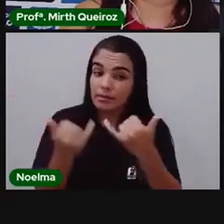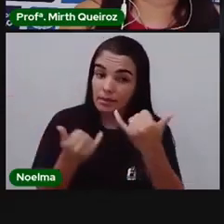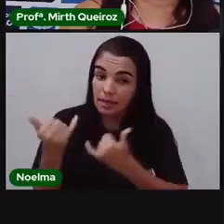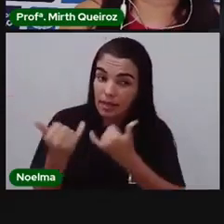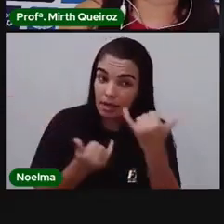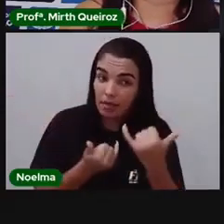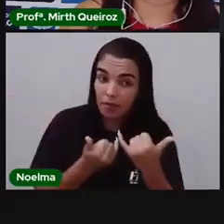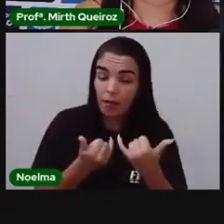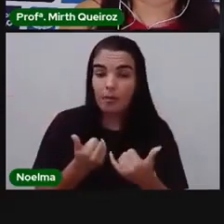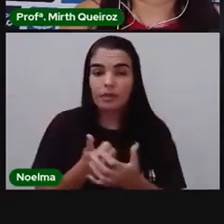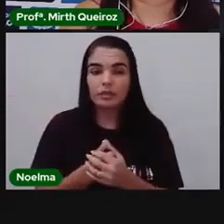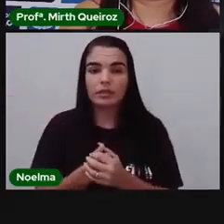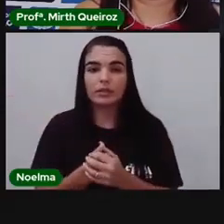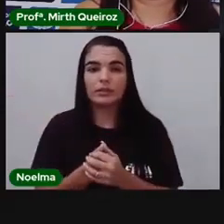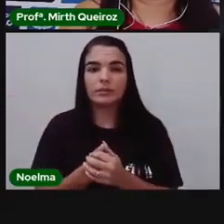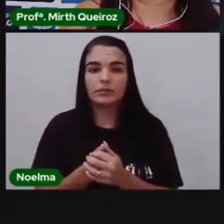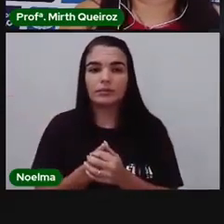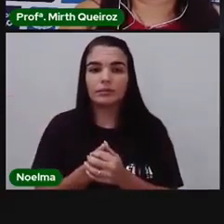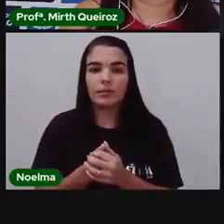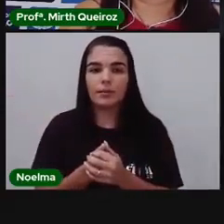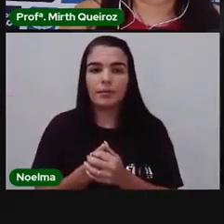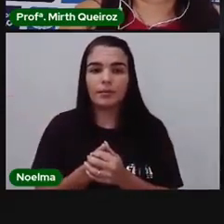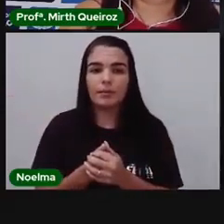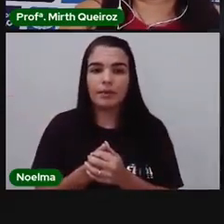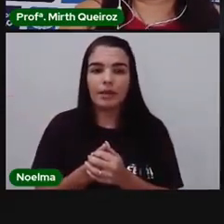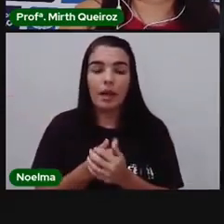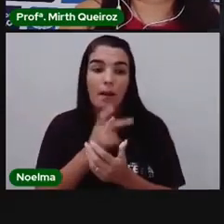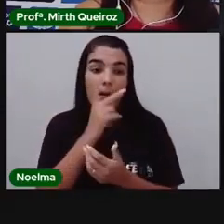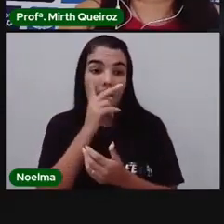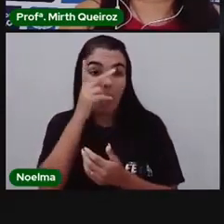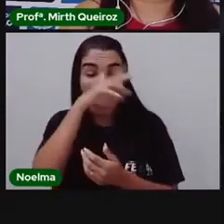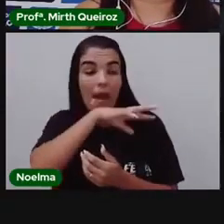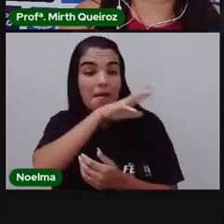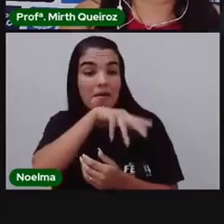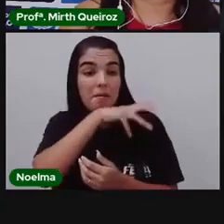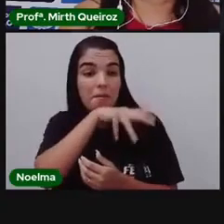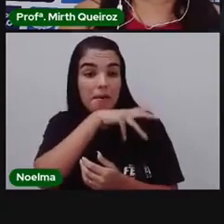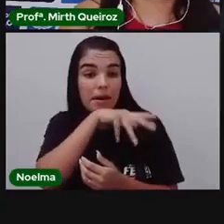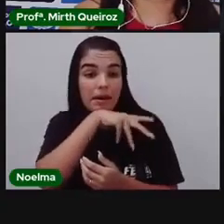406 espécies vulneráveis.